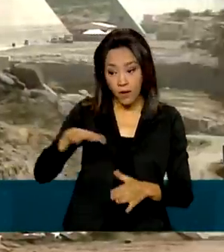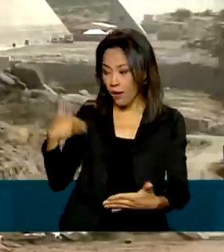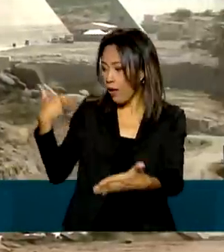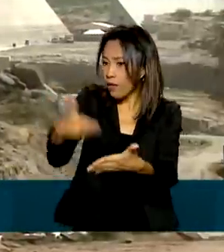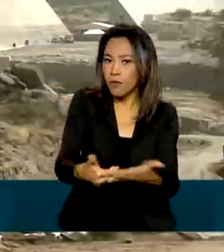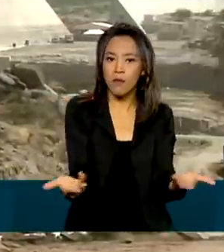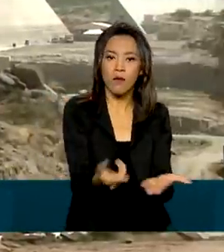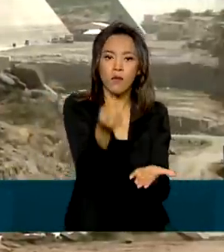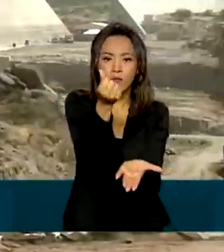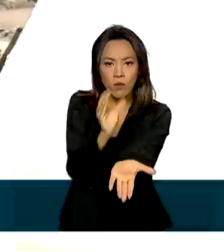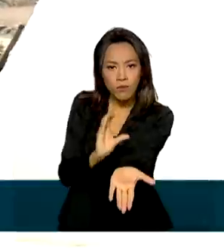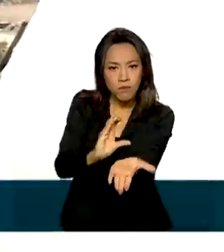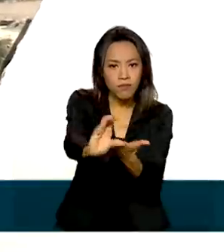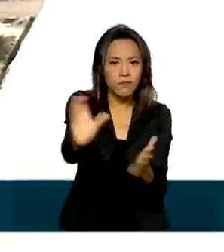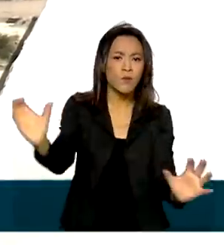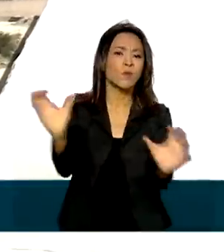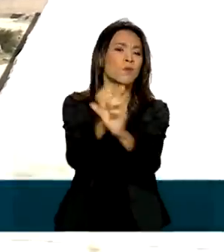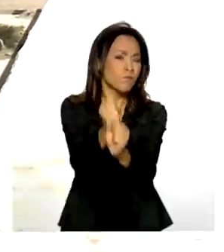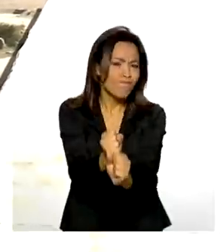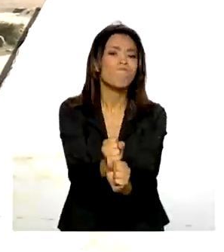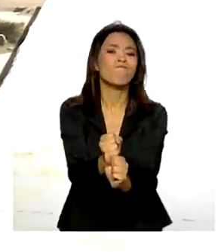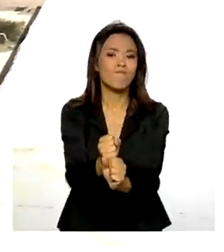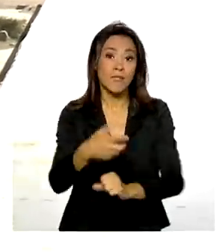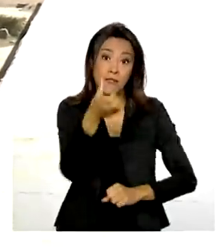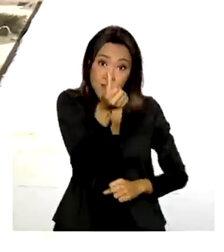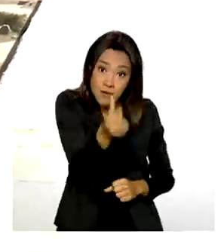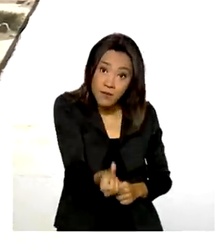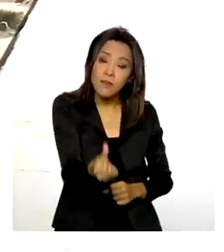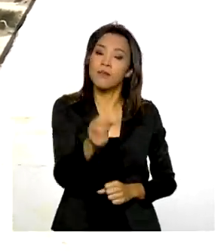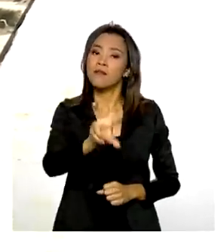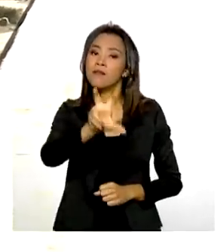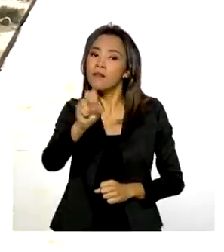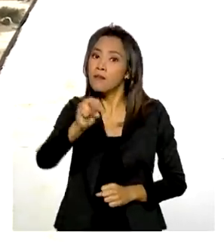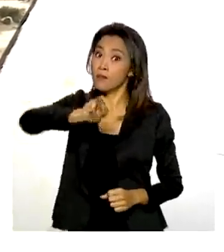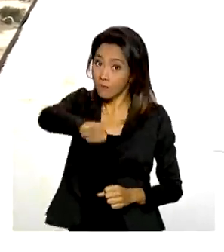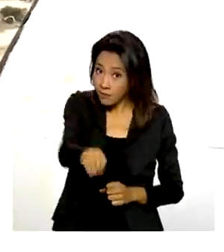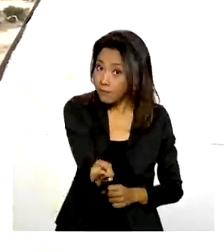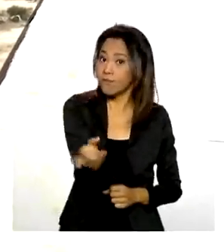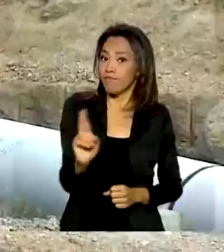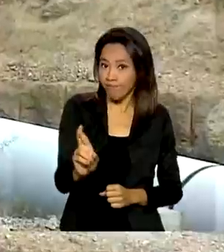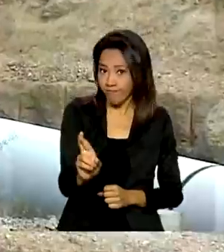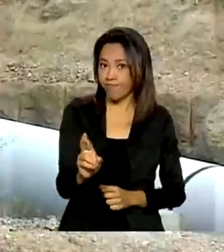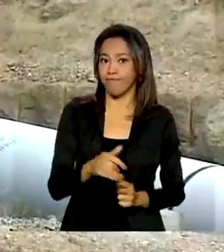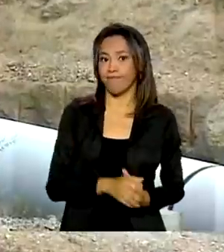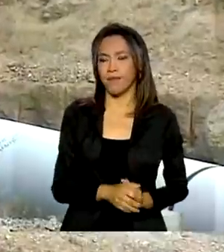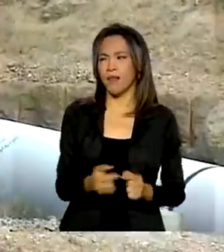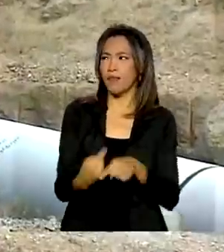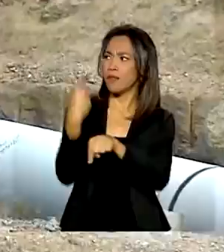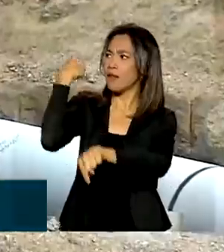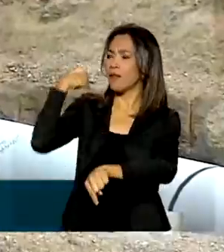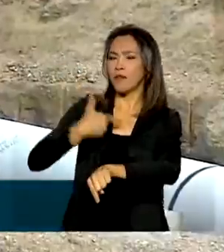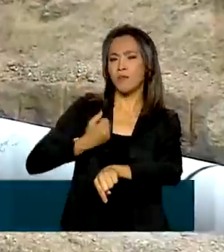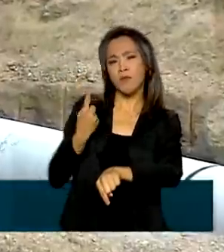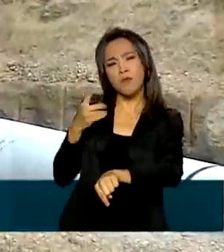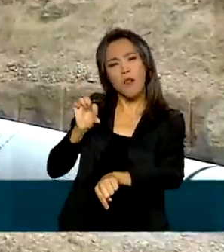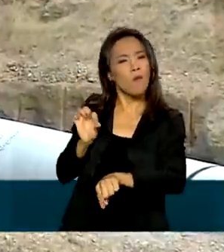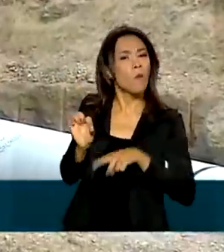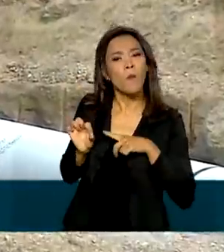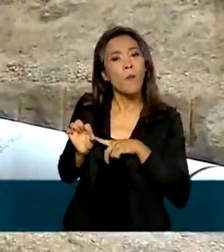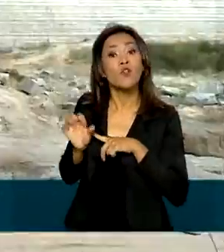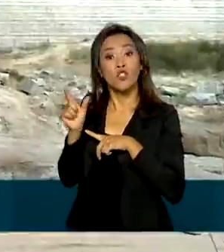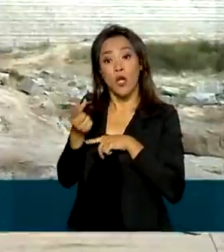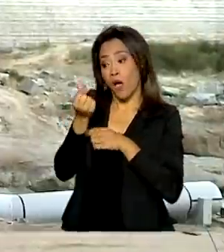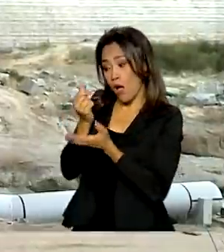investimento total da construção foi de cerca de 650 milhões de reais. Desde 2019, foram